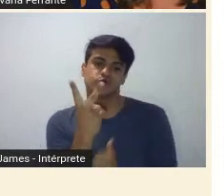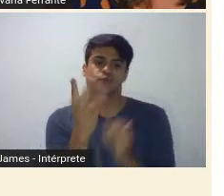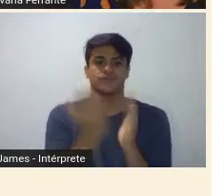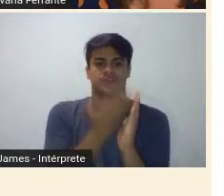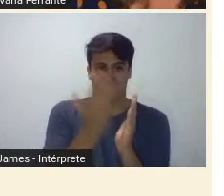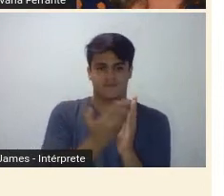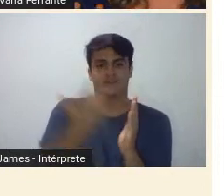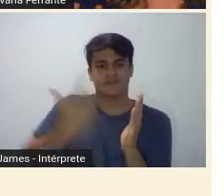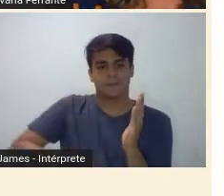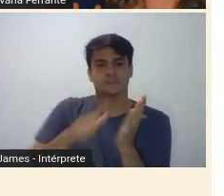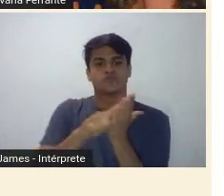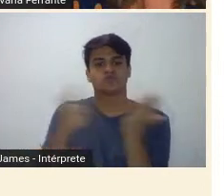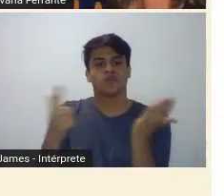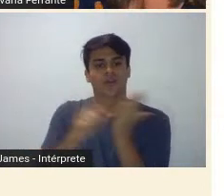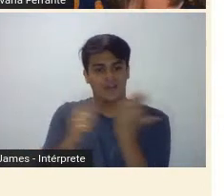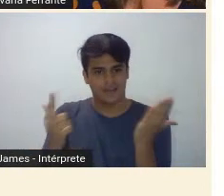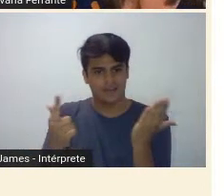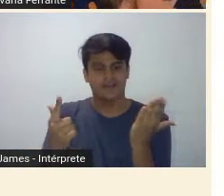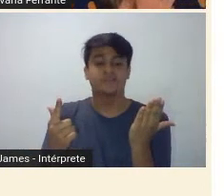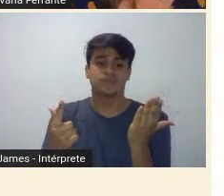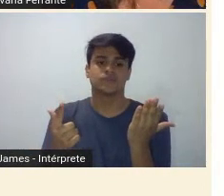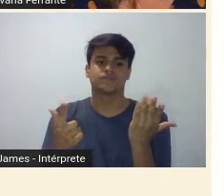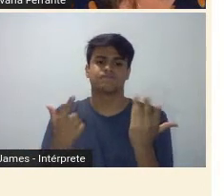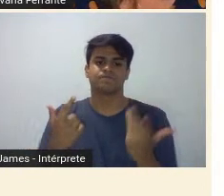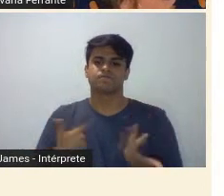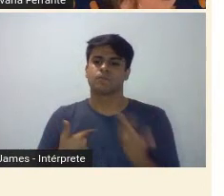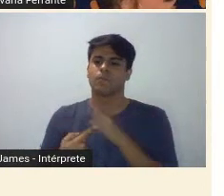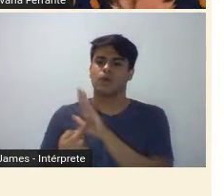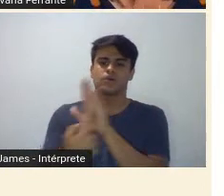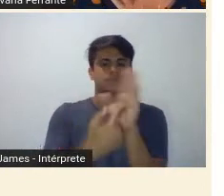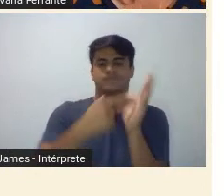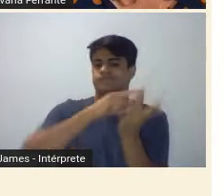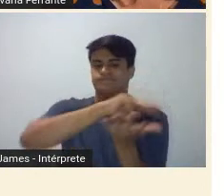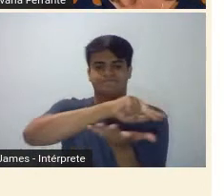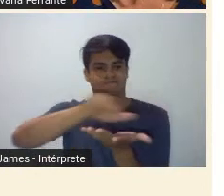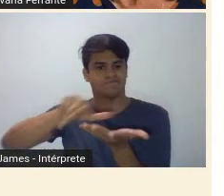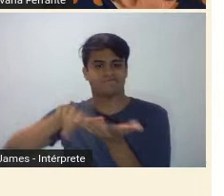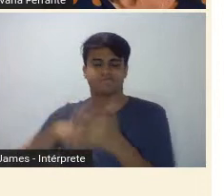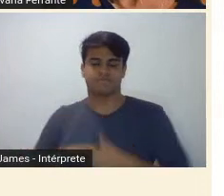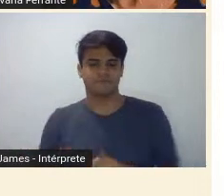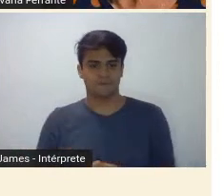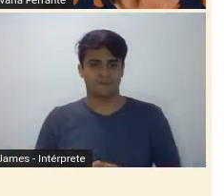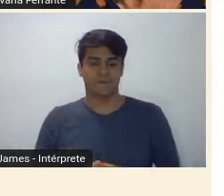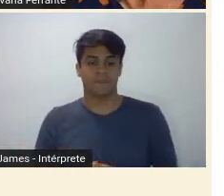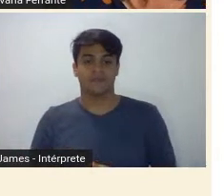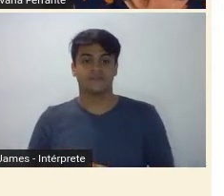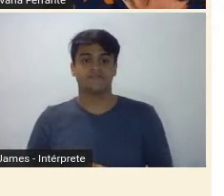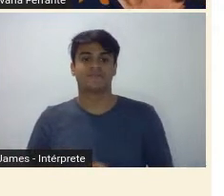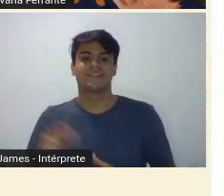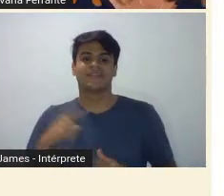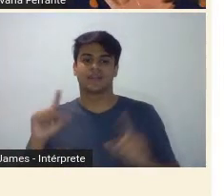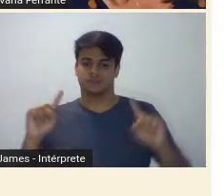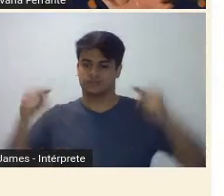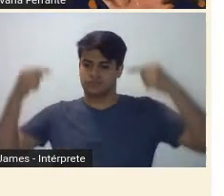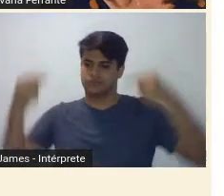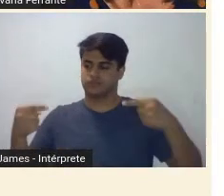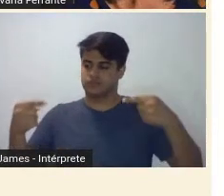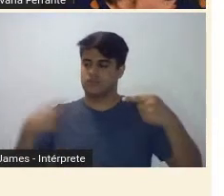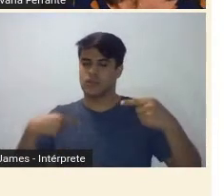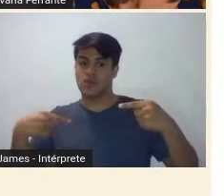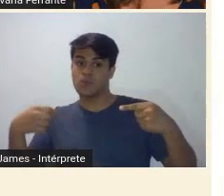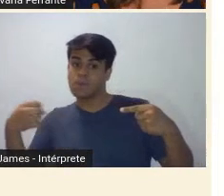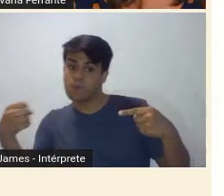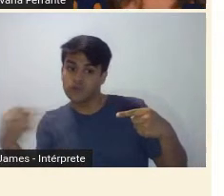pesquisamos, se manifestava de diferentes formas. essa contradição entre o moderno e a tradição